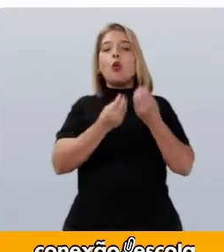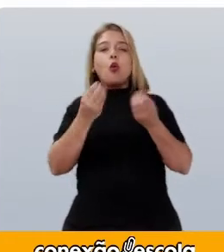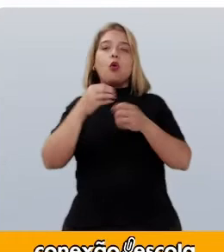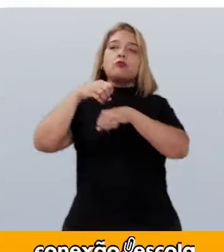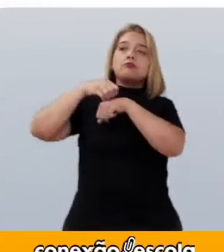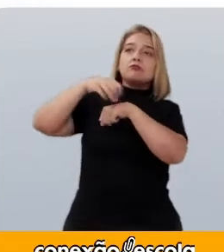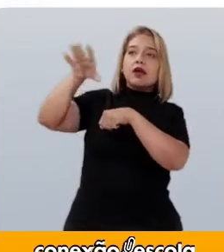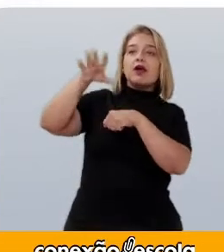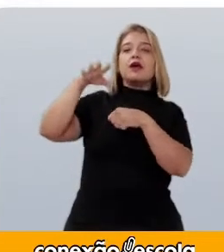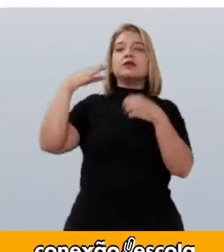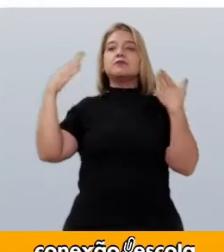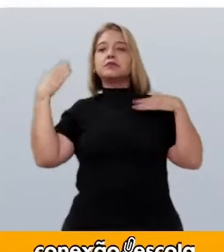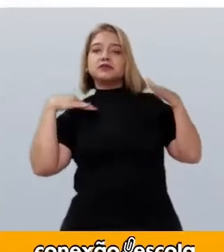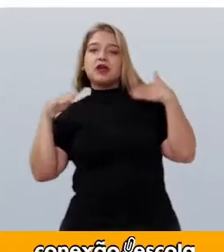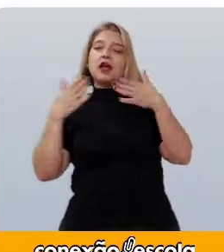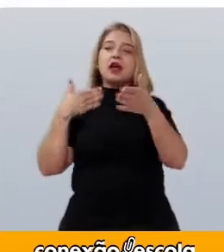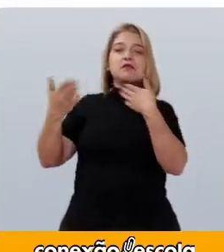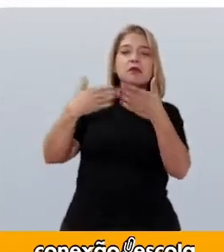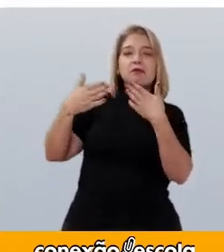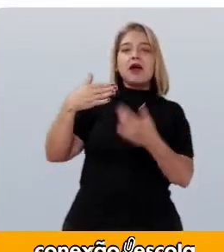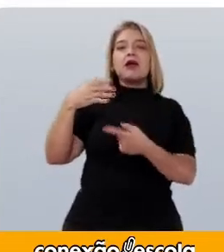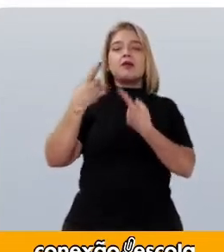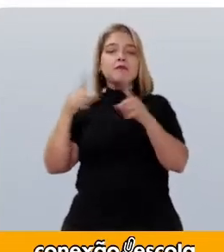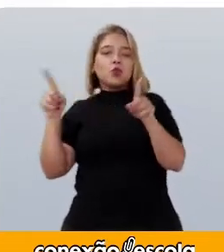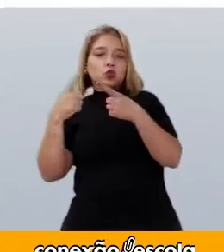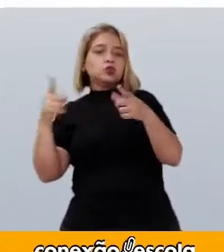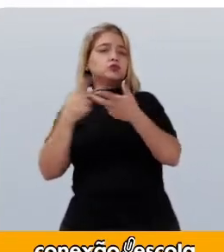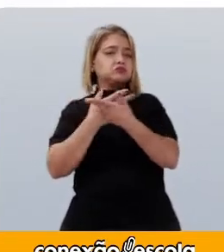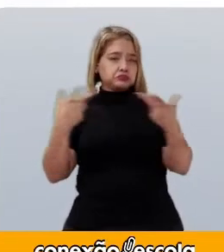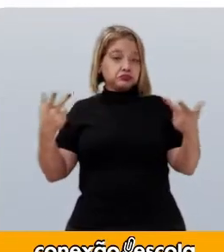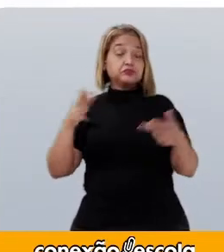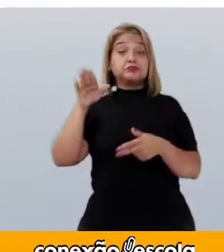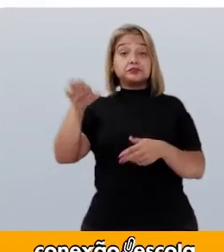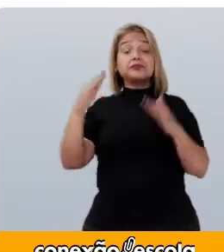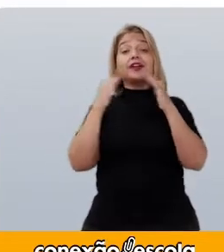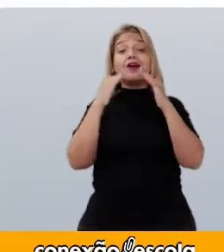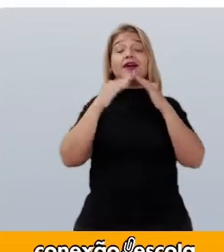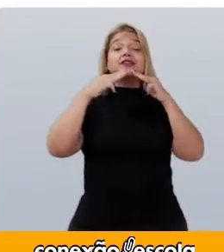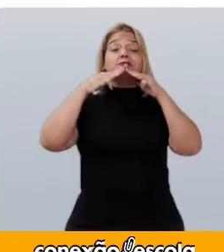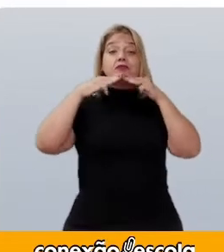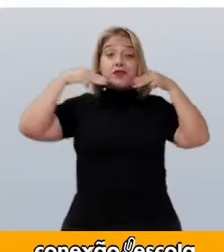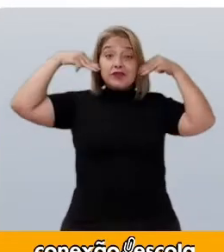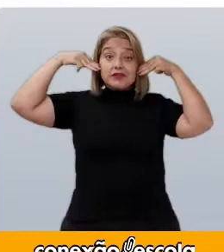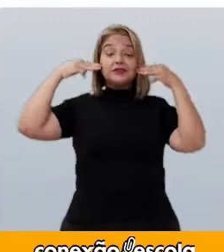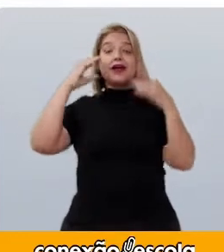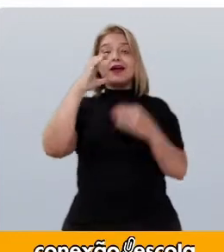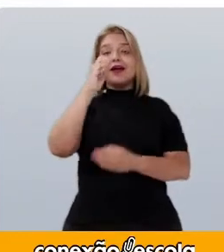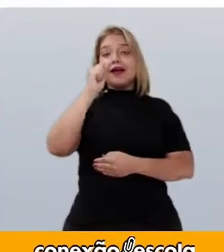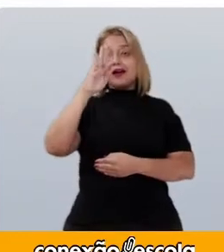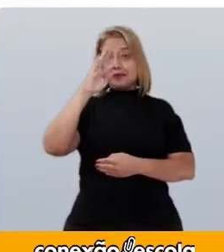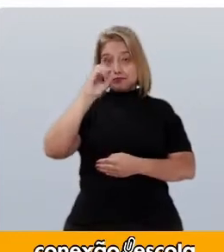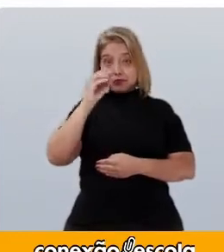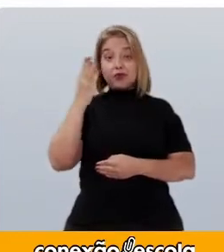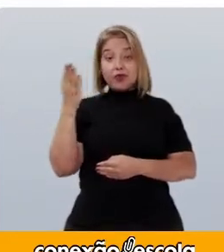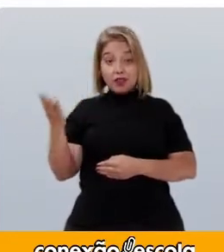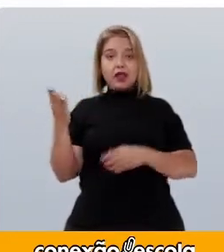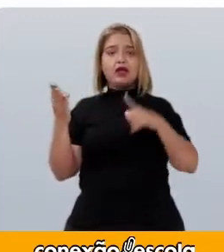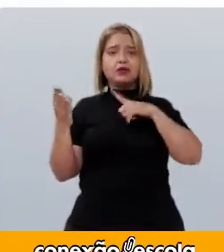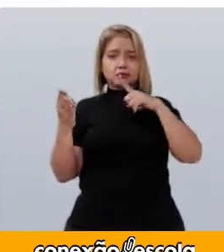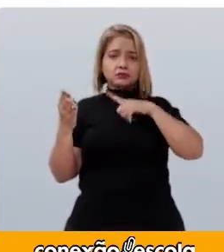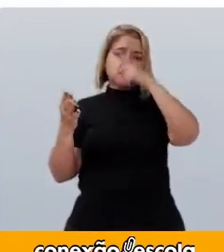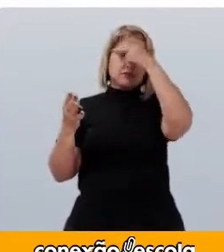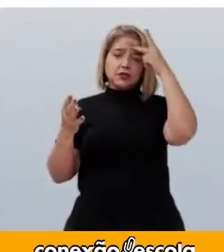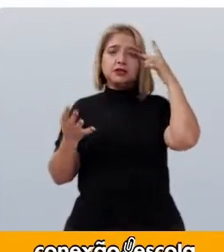saber as notícias Carlito Vive na província Moçambicana De Cabo Delgado Um dos centros Fornecedores De escravos Na